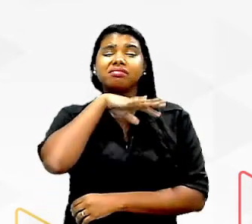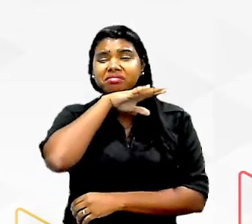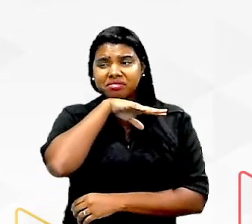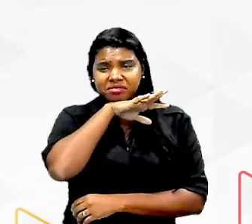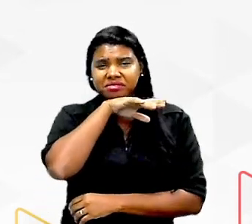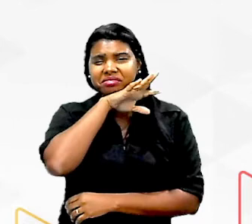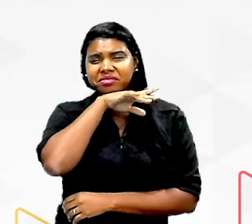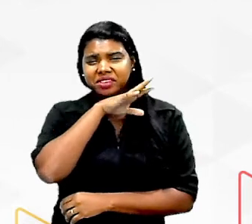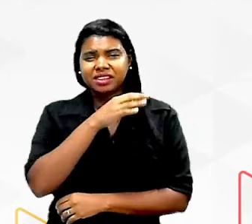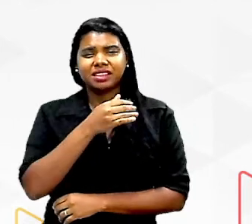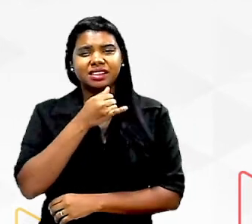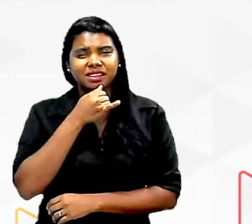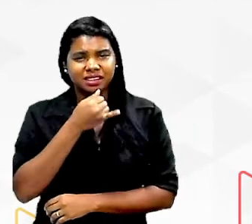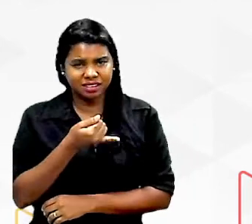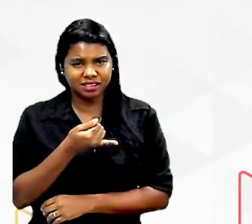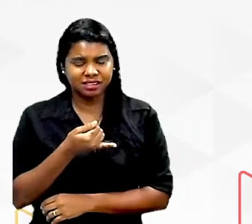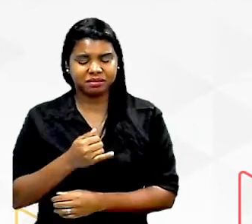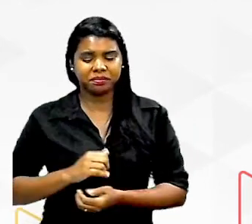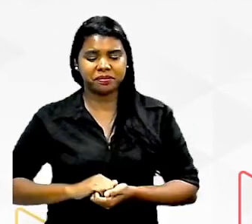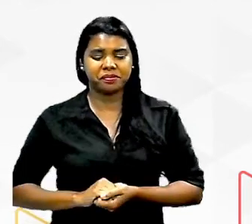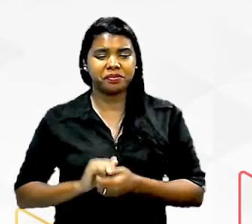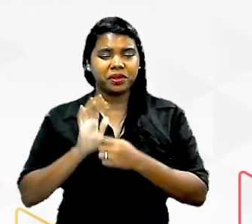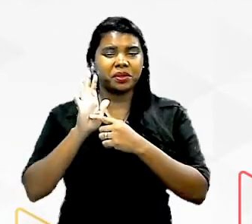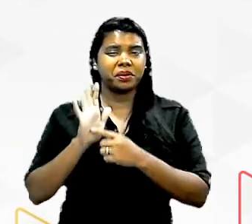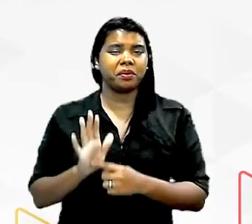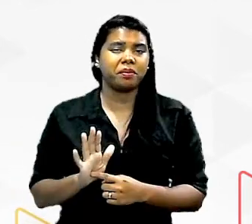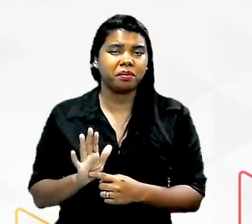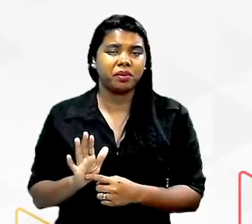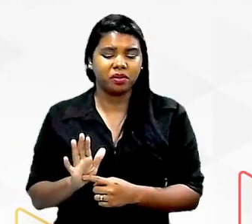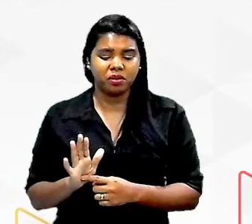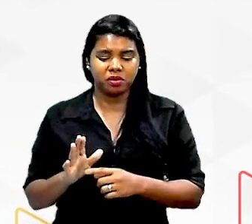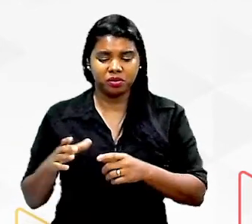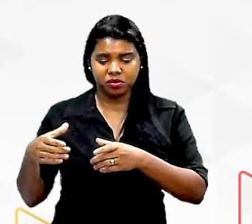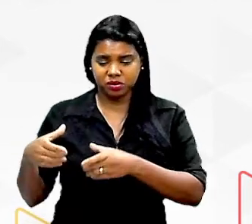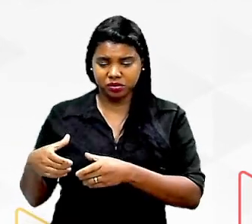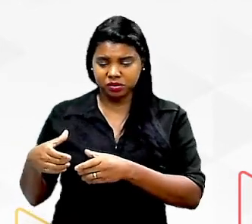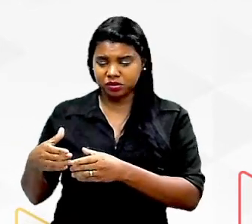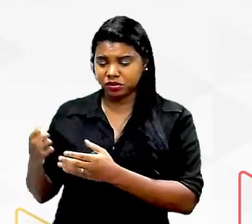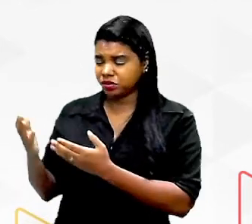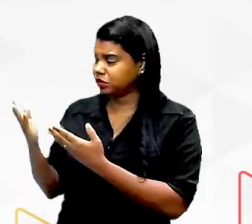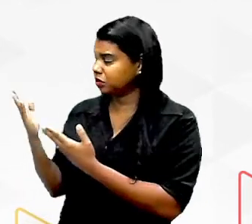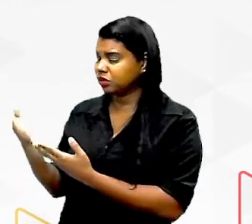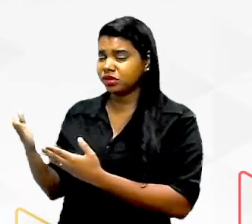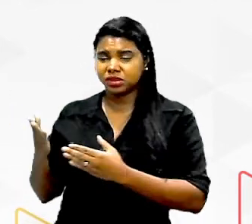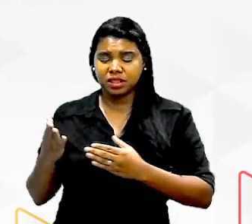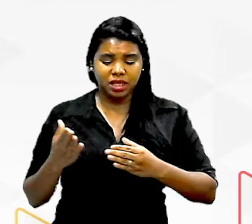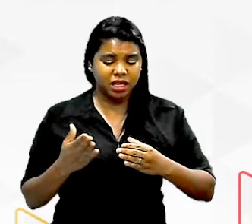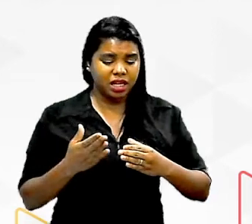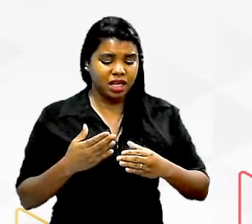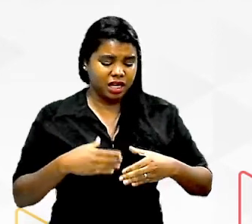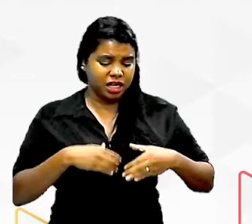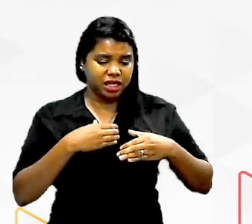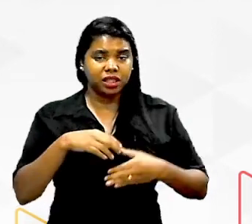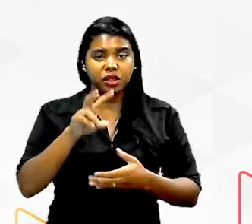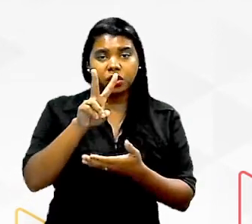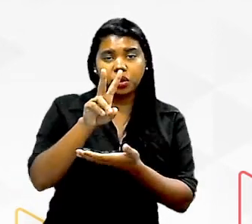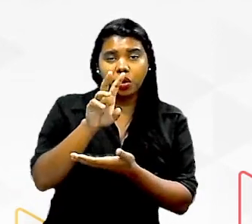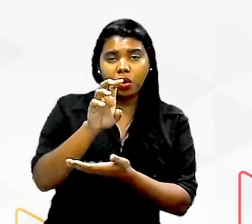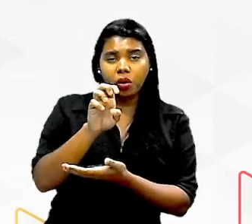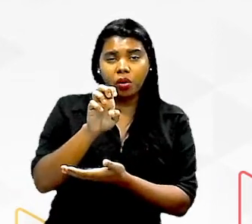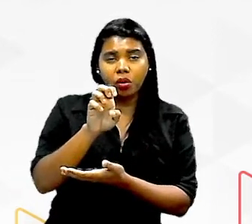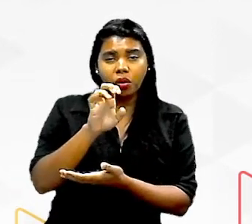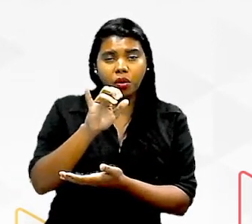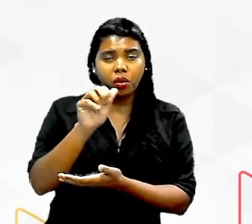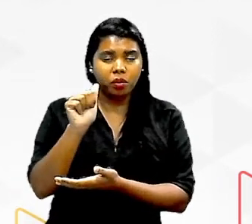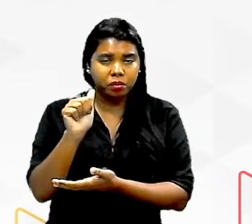esterol do tipo de cadeia saturada tende a formar essas placas que entopem as nossas artérias e aí é onde ele se